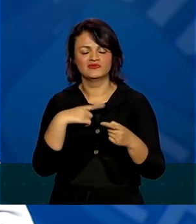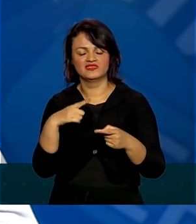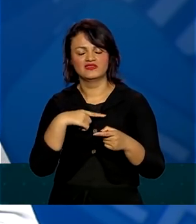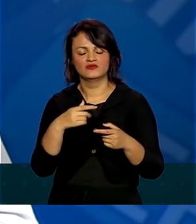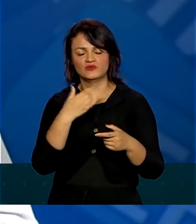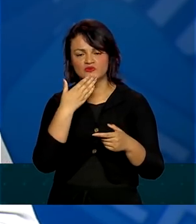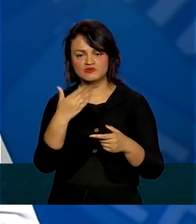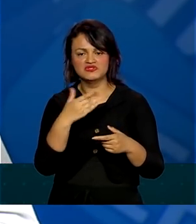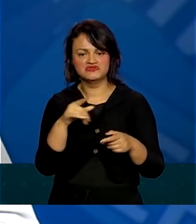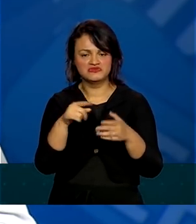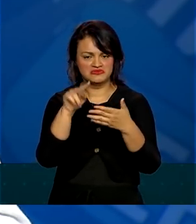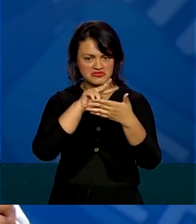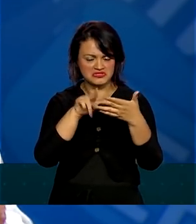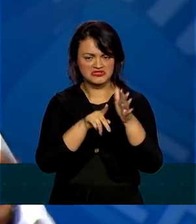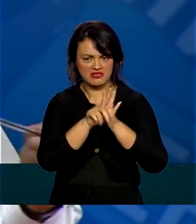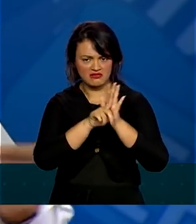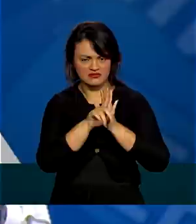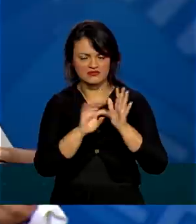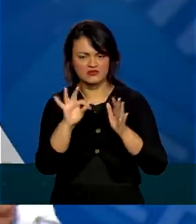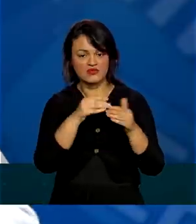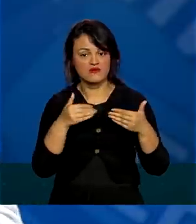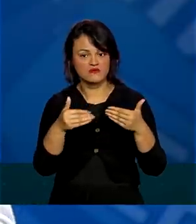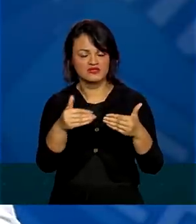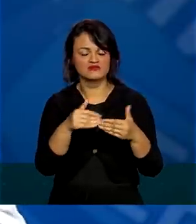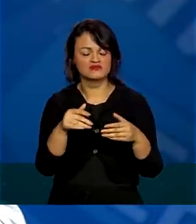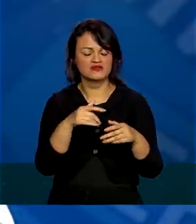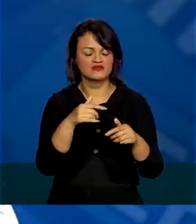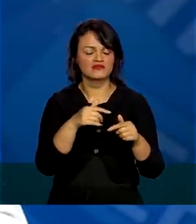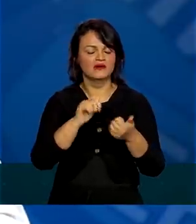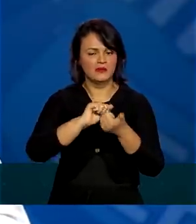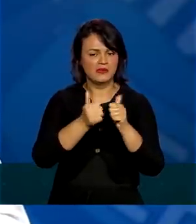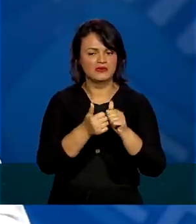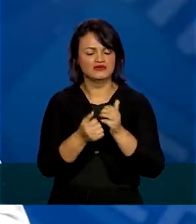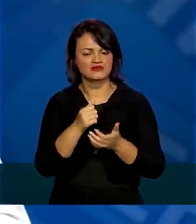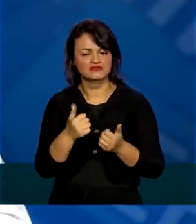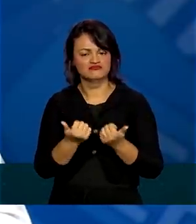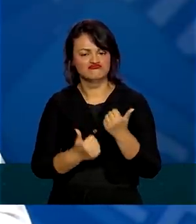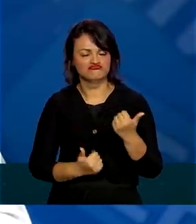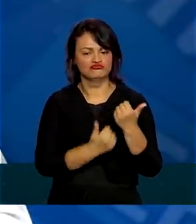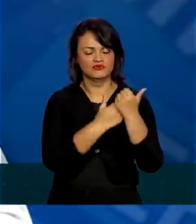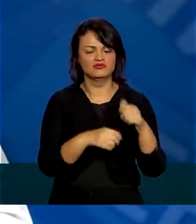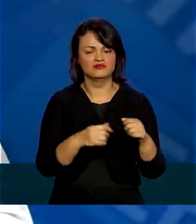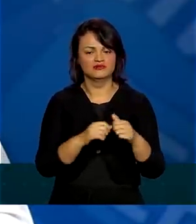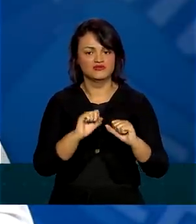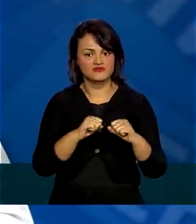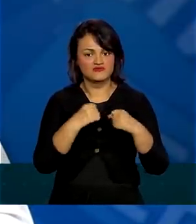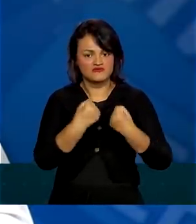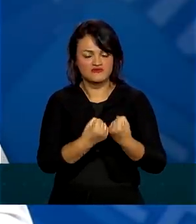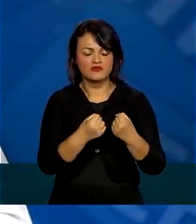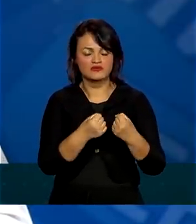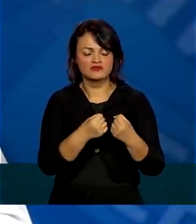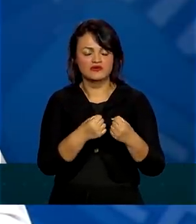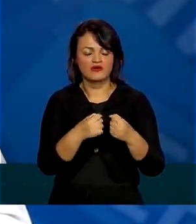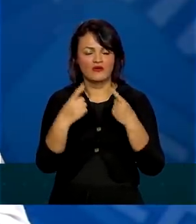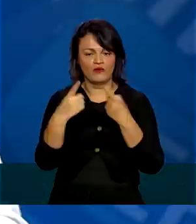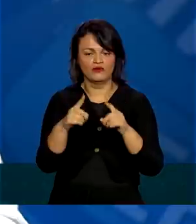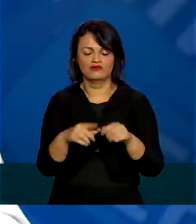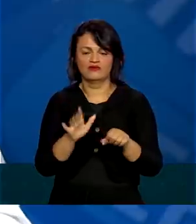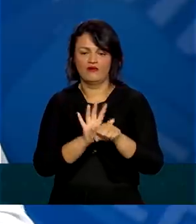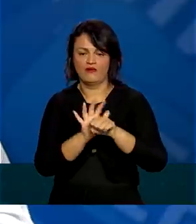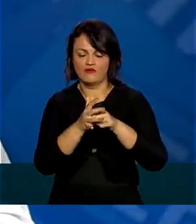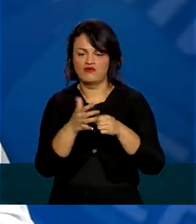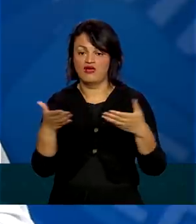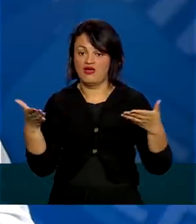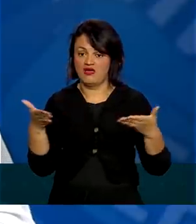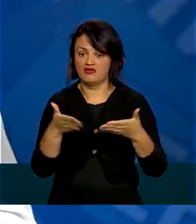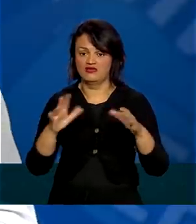demandas e os ministérios vão se encaixando nesse esforço nosso coletivo em relação ao momento desse coronavírus